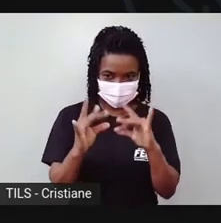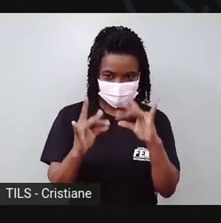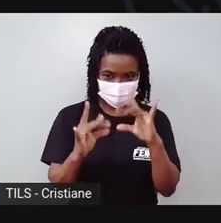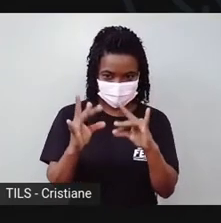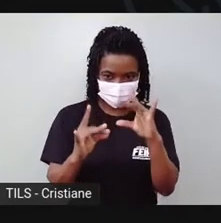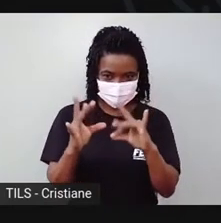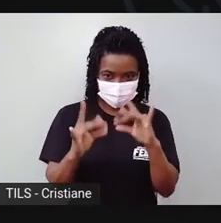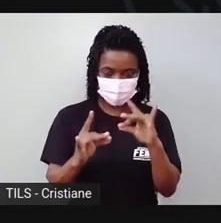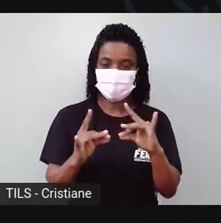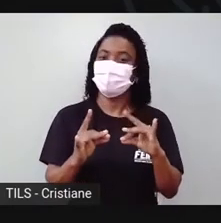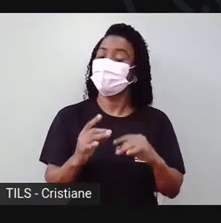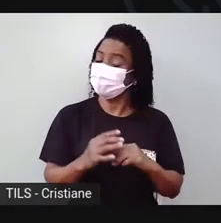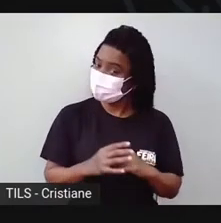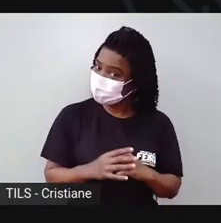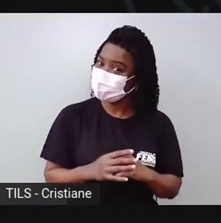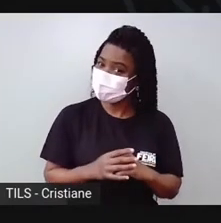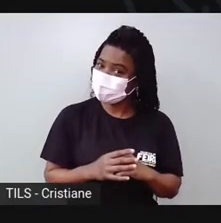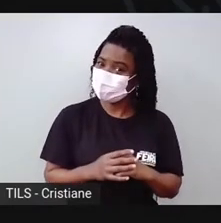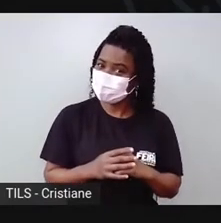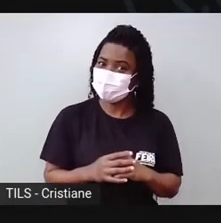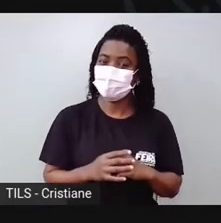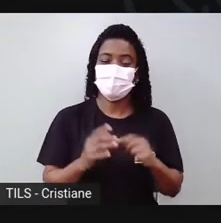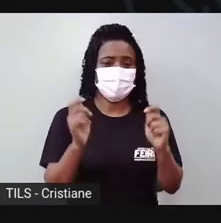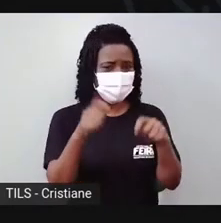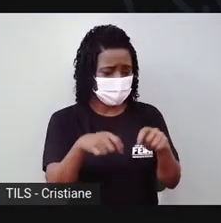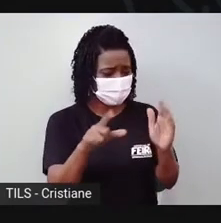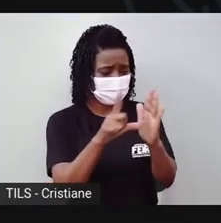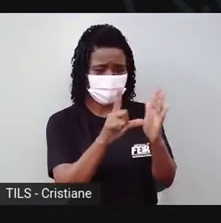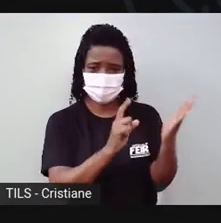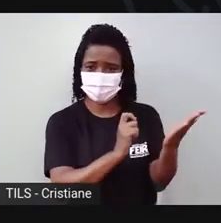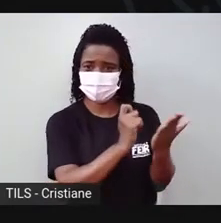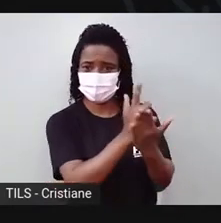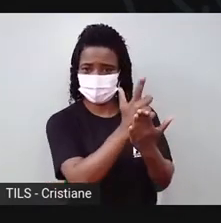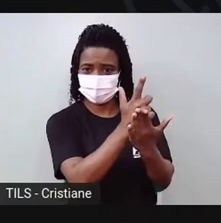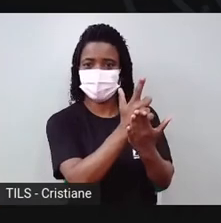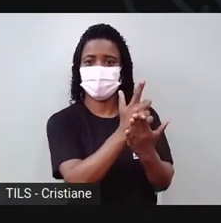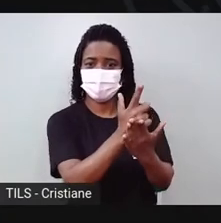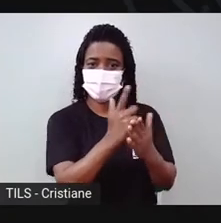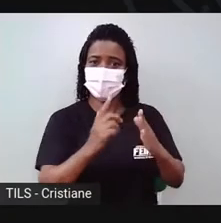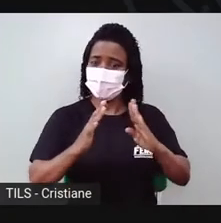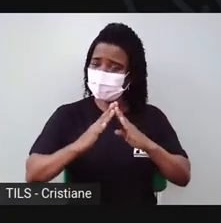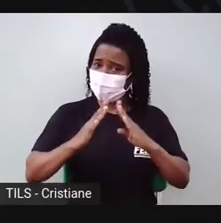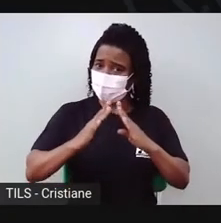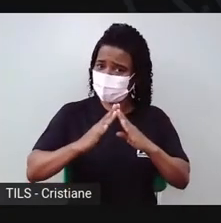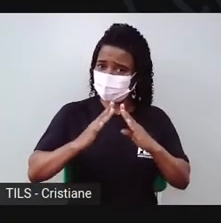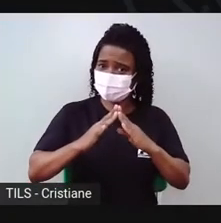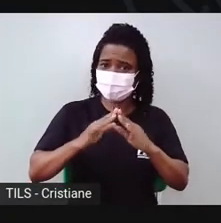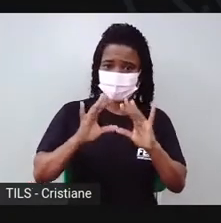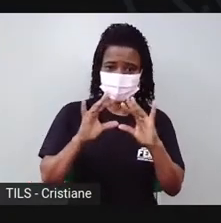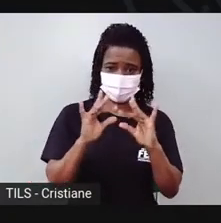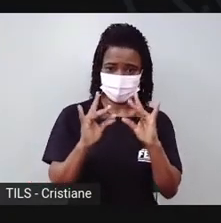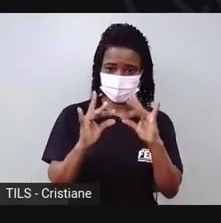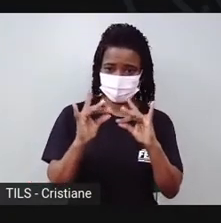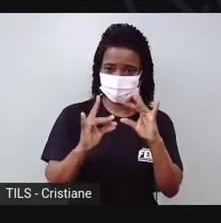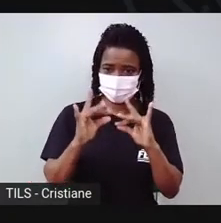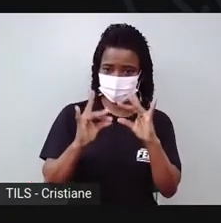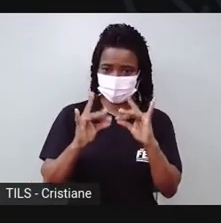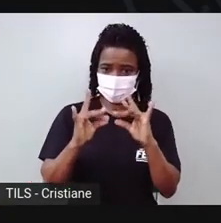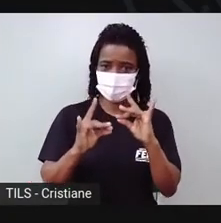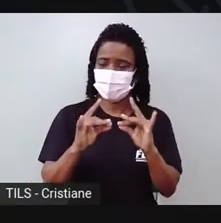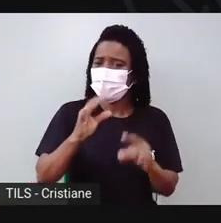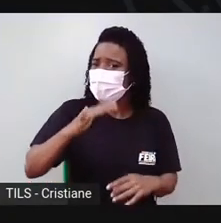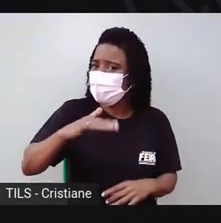Precisa comprar, fazer em casa, custa baratinho. E aí,